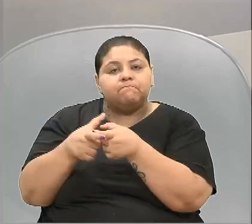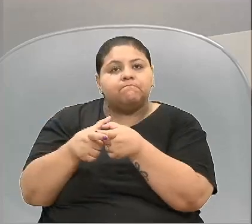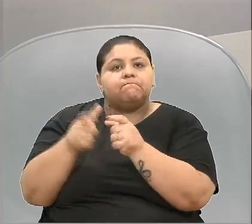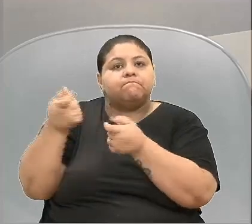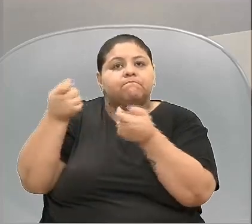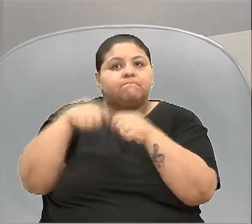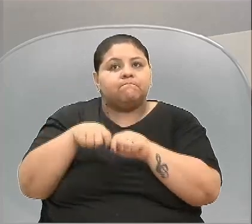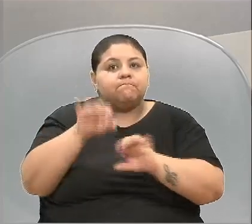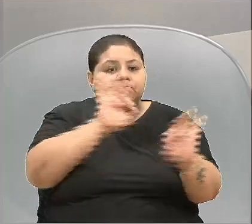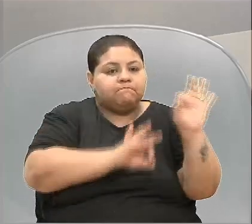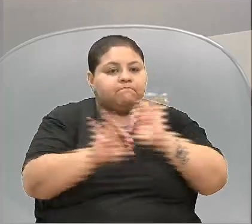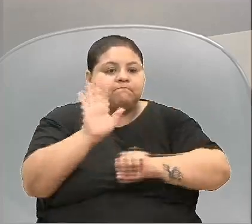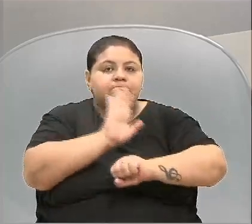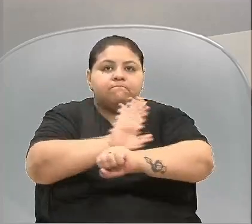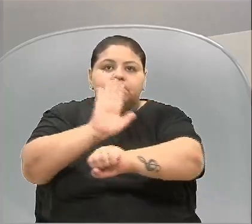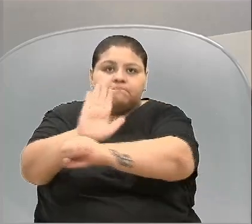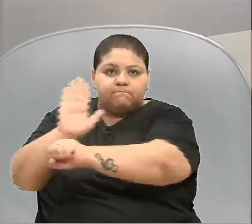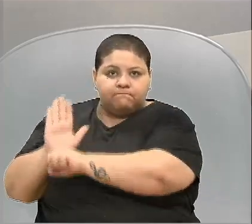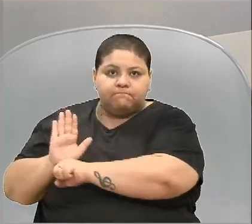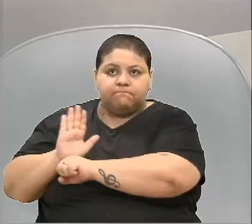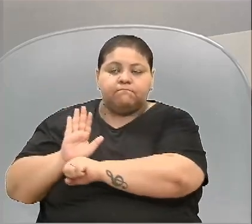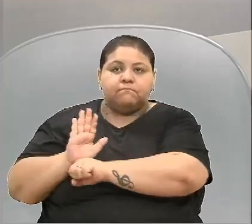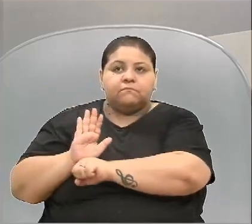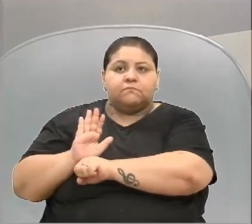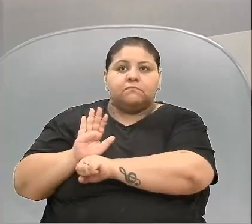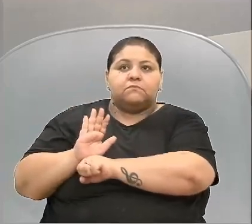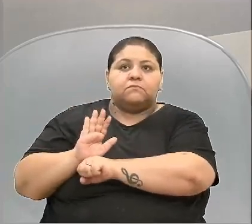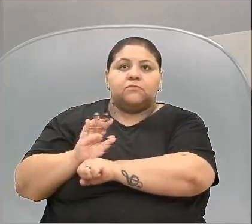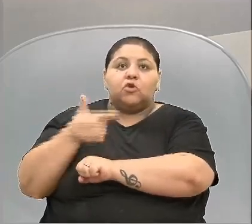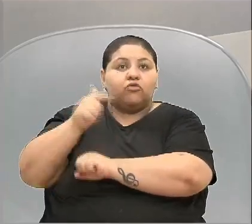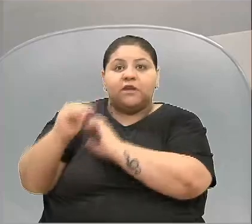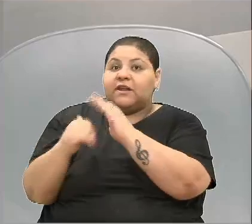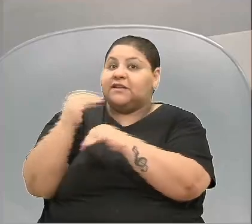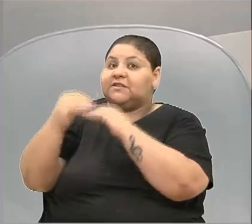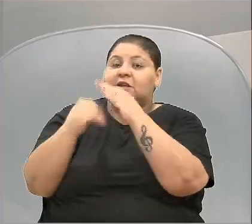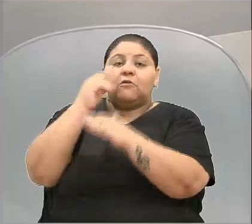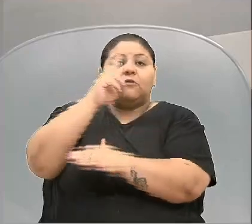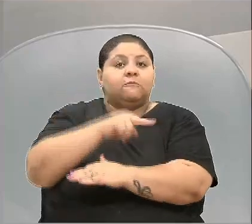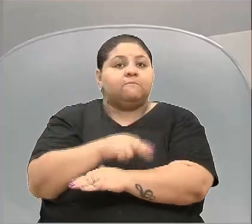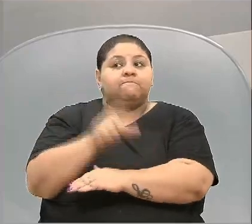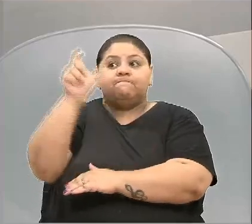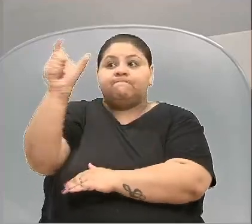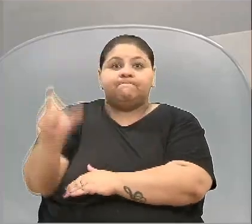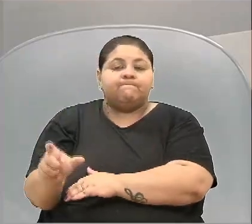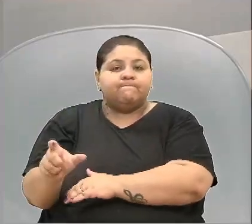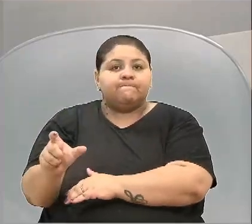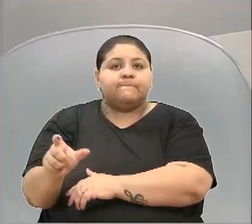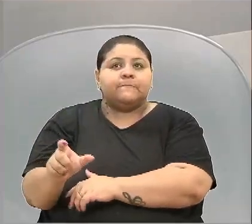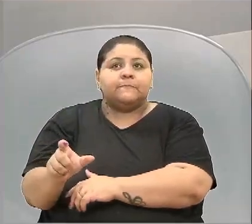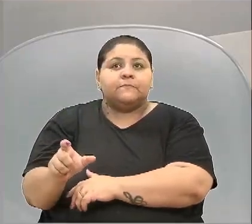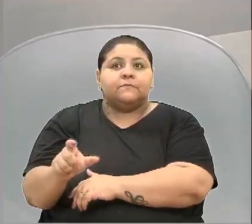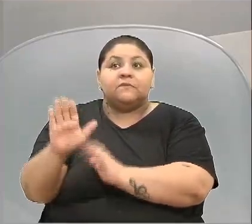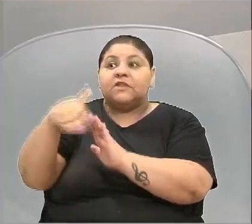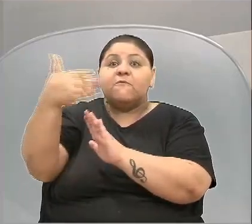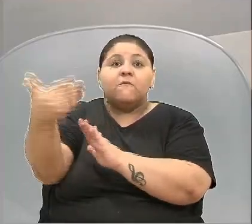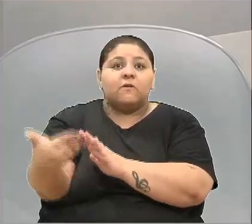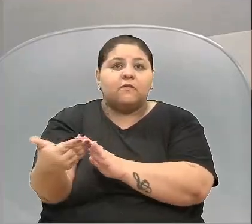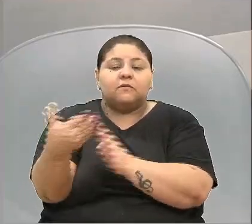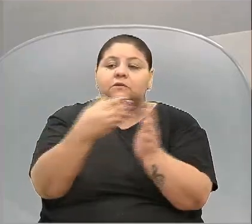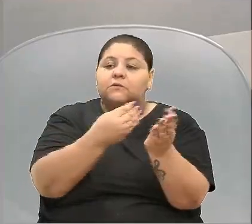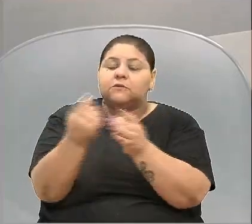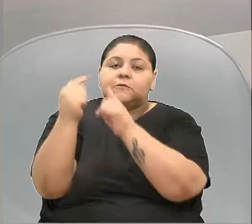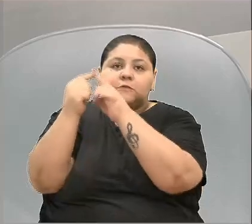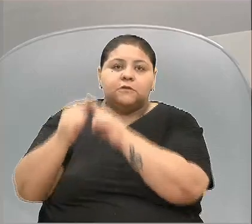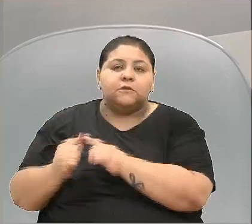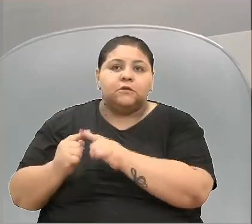de mais ajuda ainda do que o grande, senão nunca vai poder crescer, e essa pessoa, muitas vezes, ficava de fora. Muitas